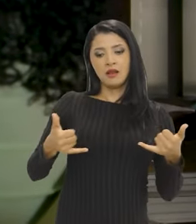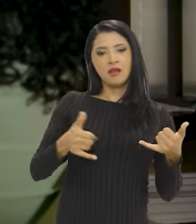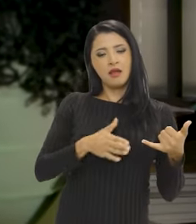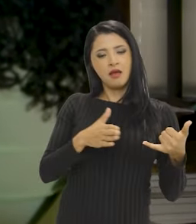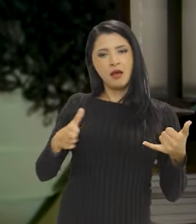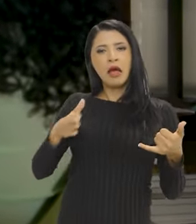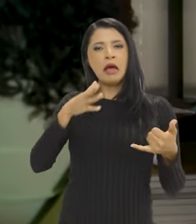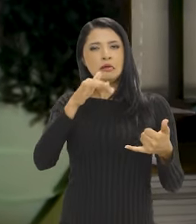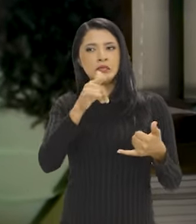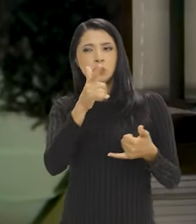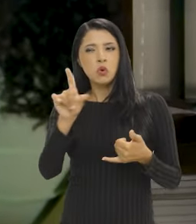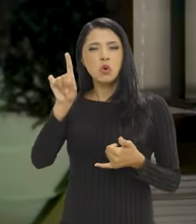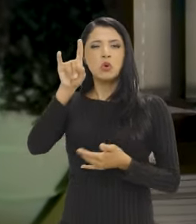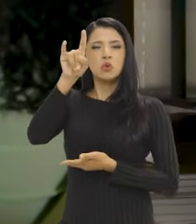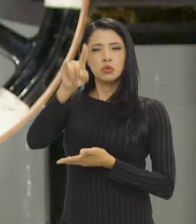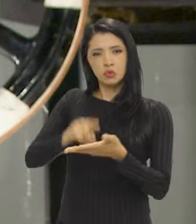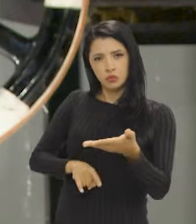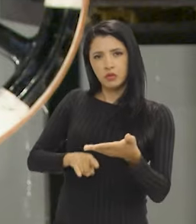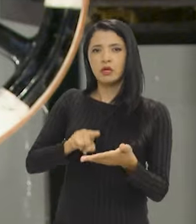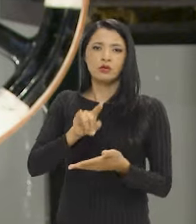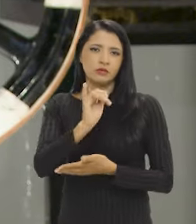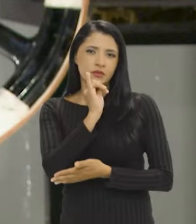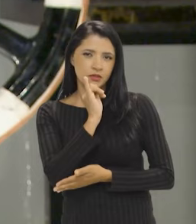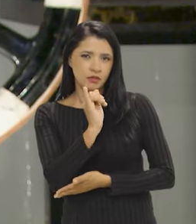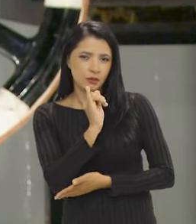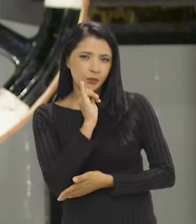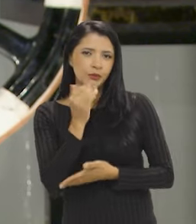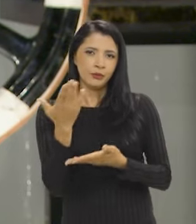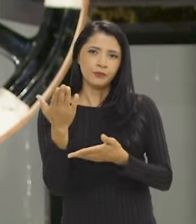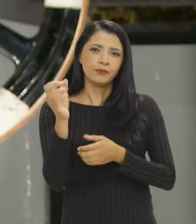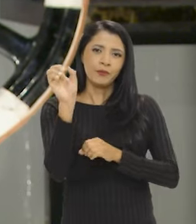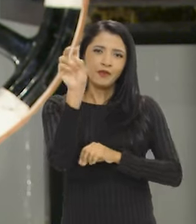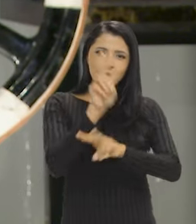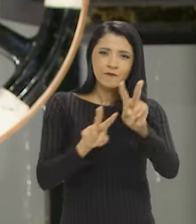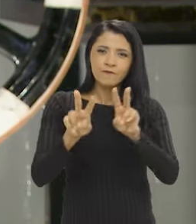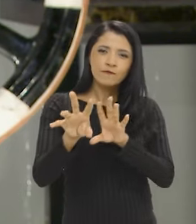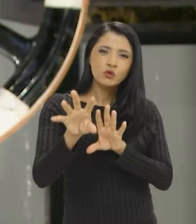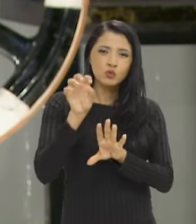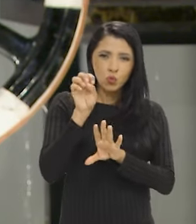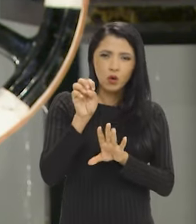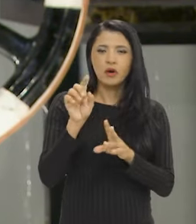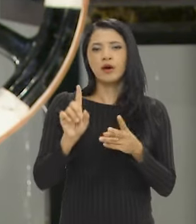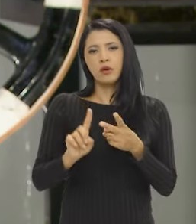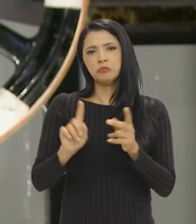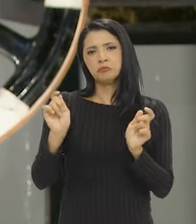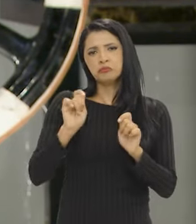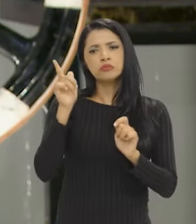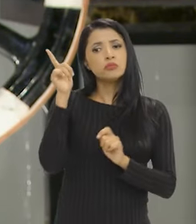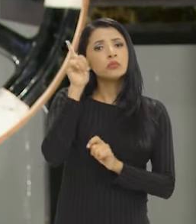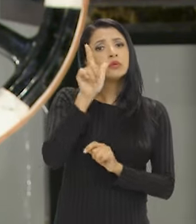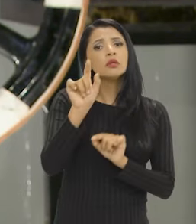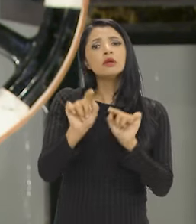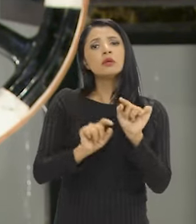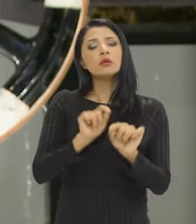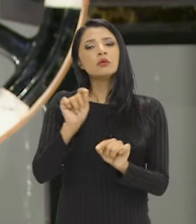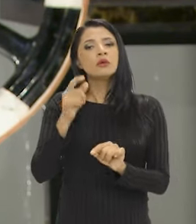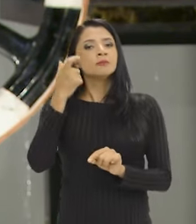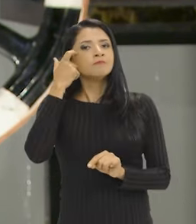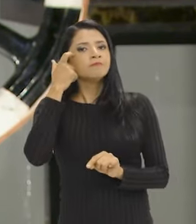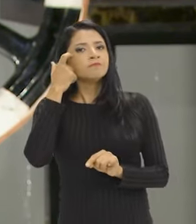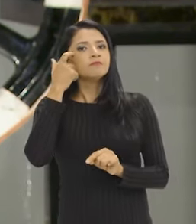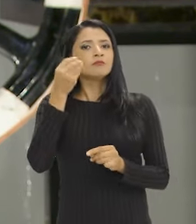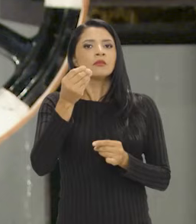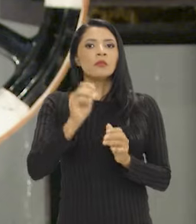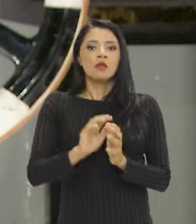considera outros documentos como de audiovisual, a gente consegue, então,